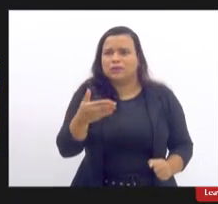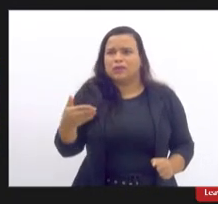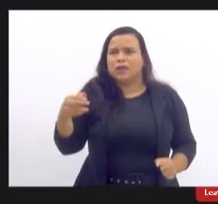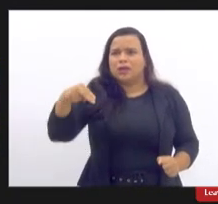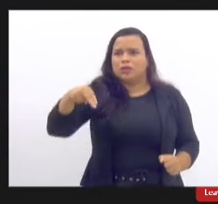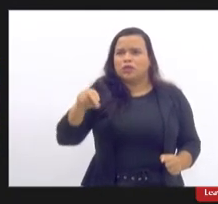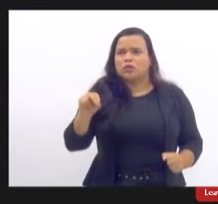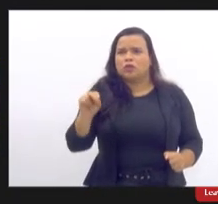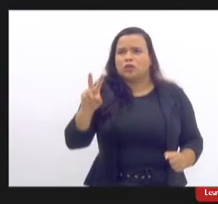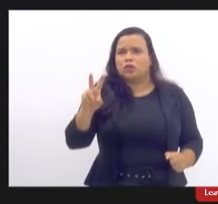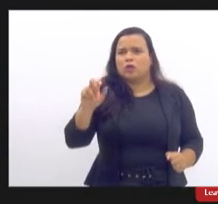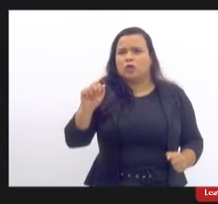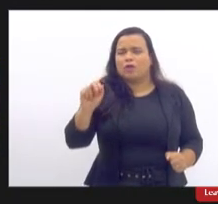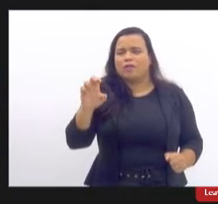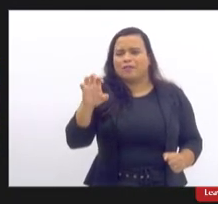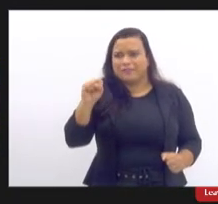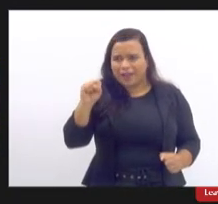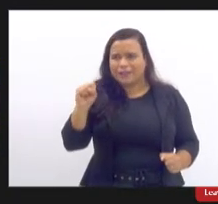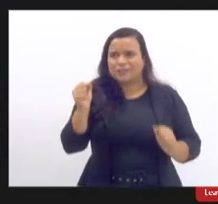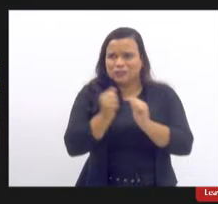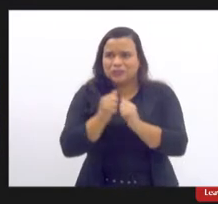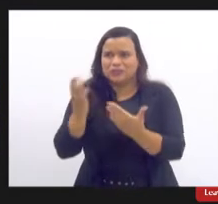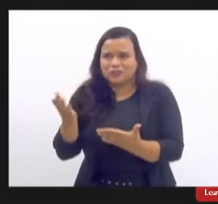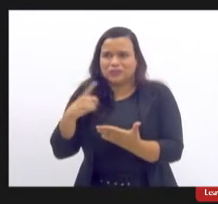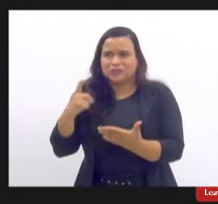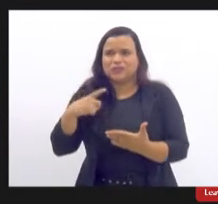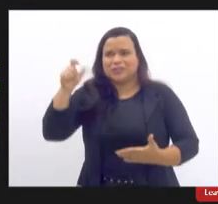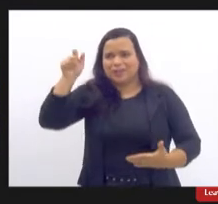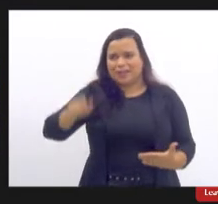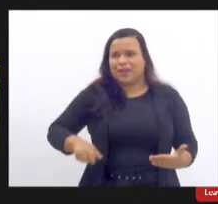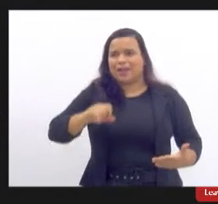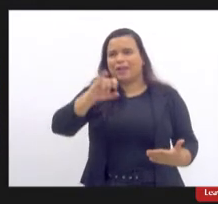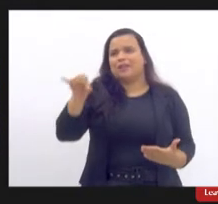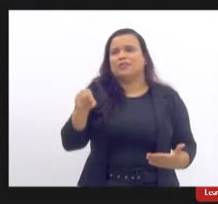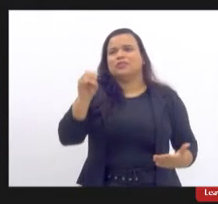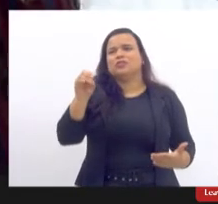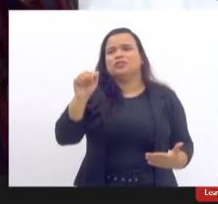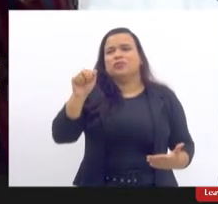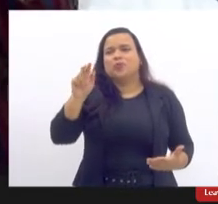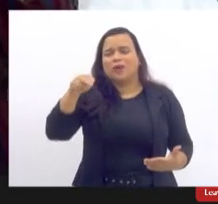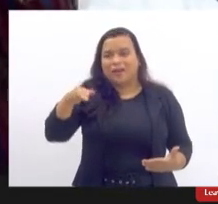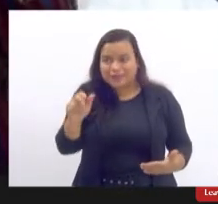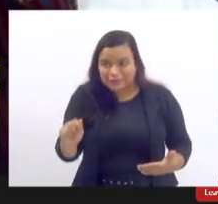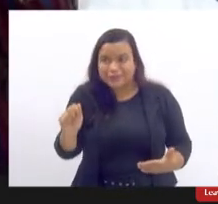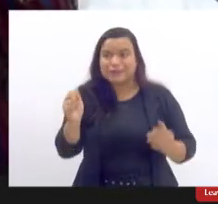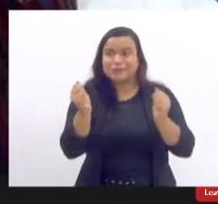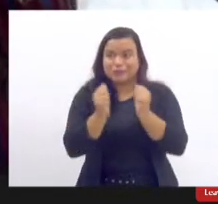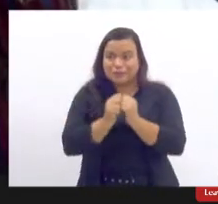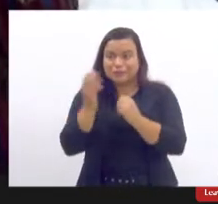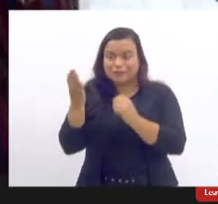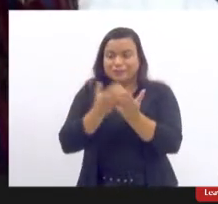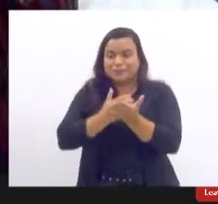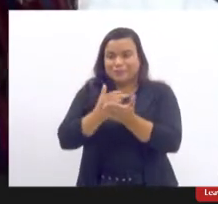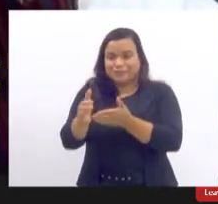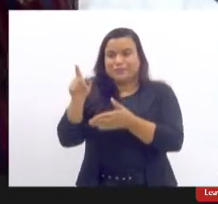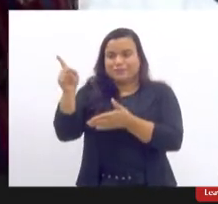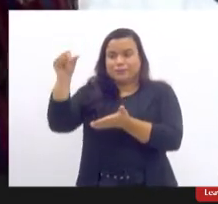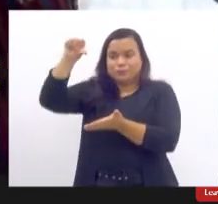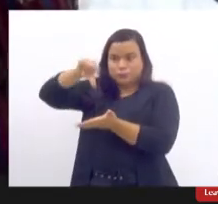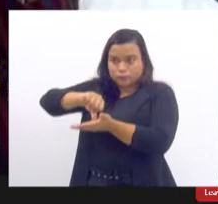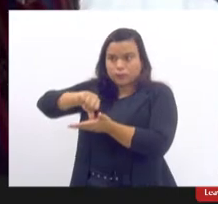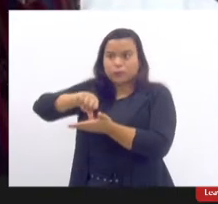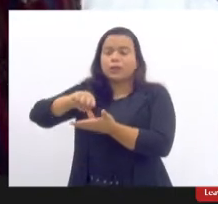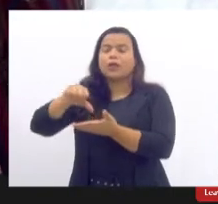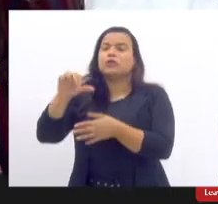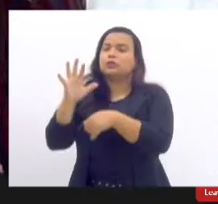Eu vou começar com você, Joana, porque eu sei que você tem uma reflexão, esse núcleo de doenças de beleza da PUC do Rio de